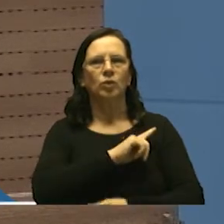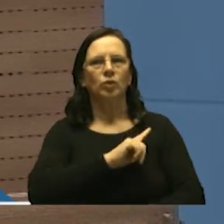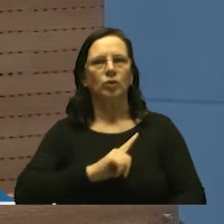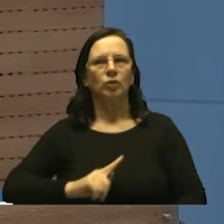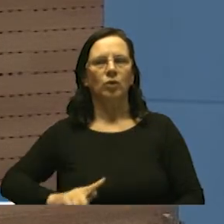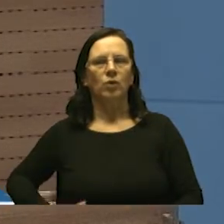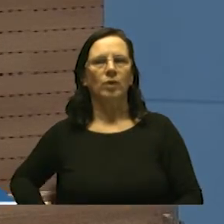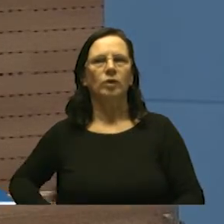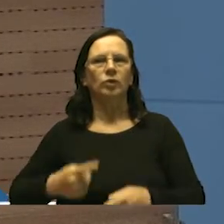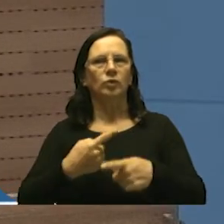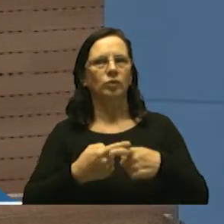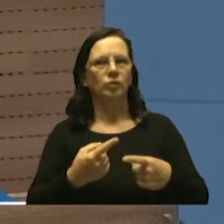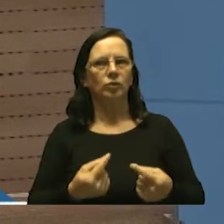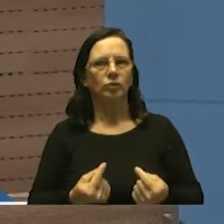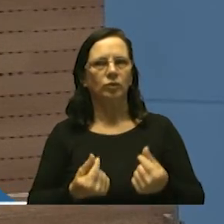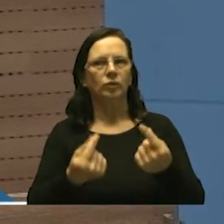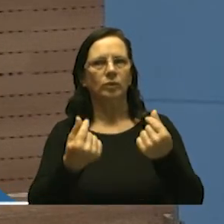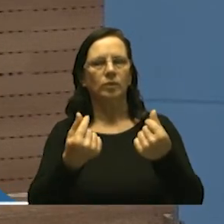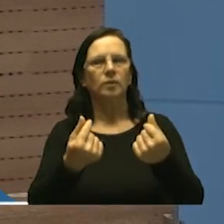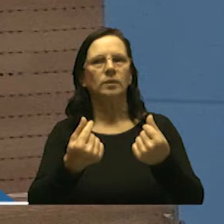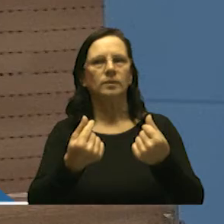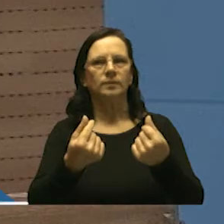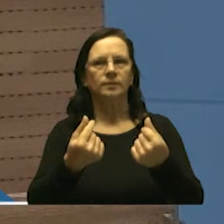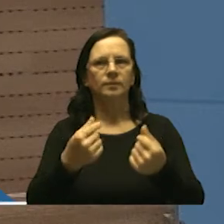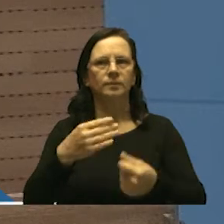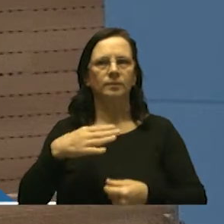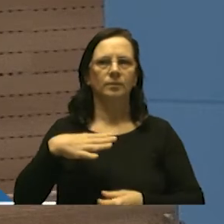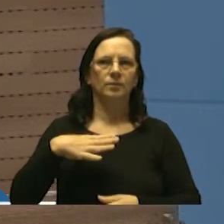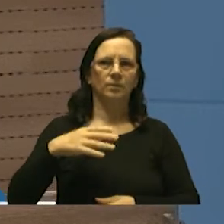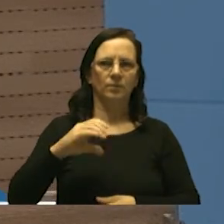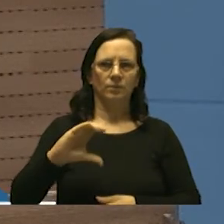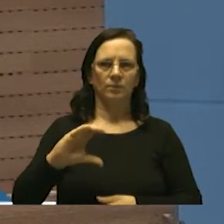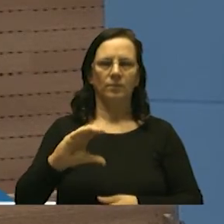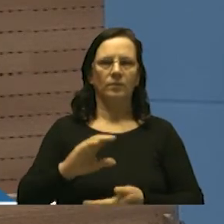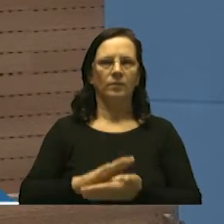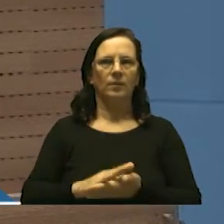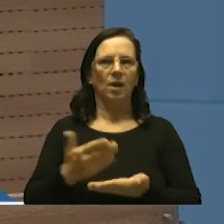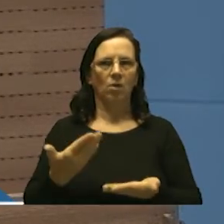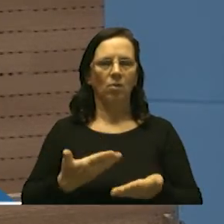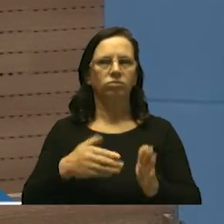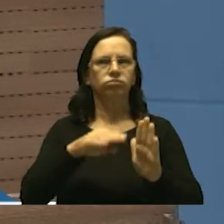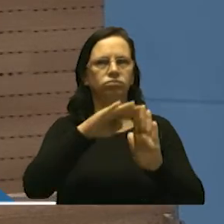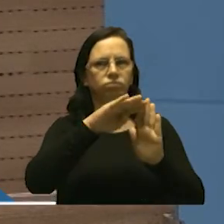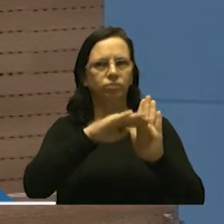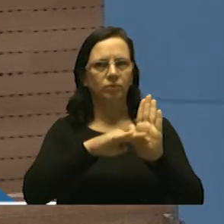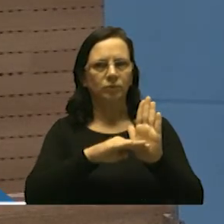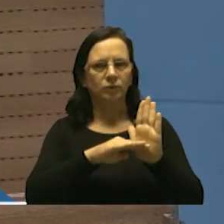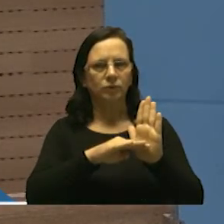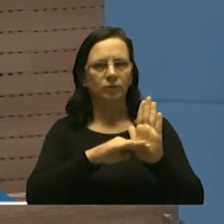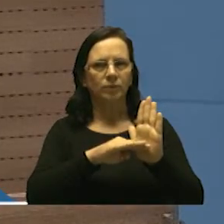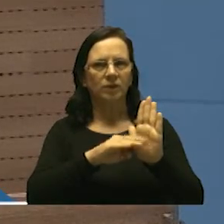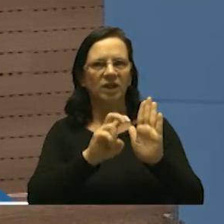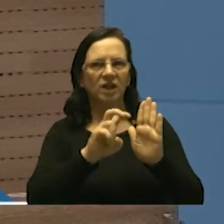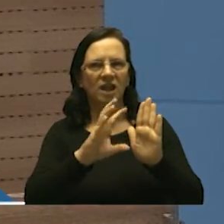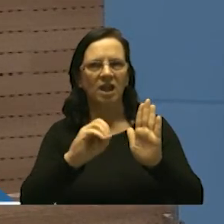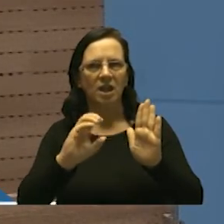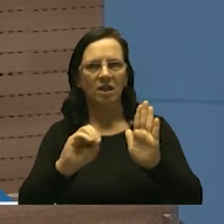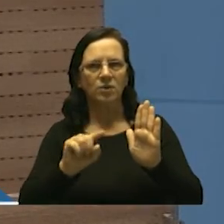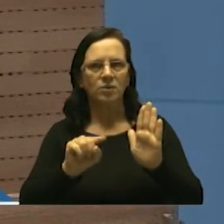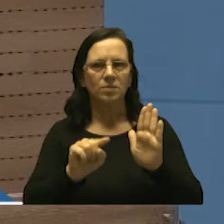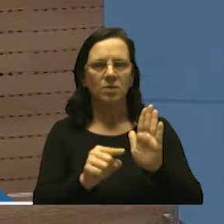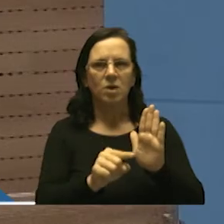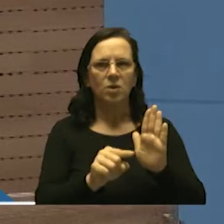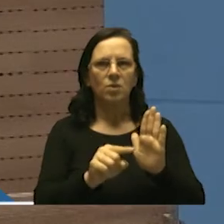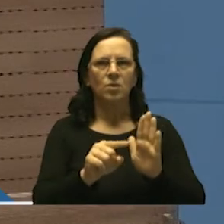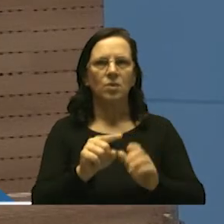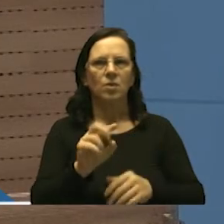nas questões financeiras do município então na ordem de menos de 500 mil reais acho que